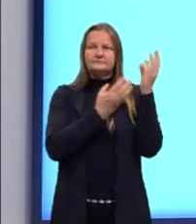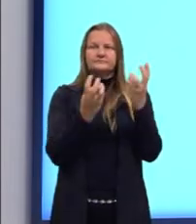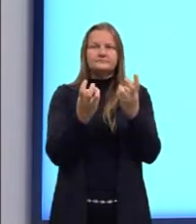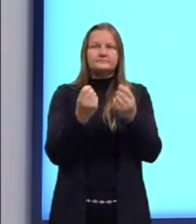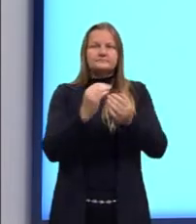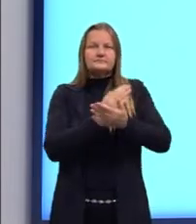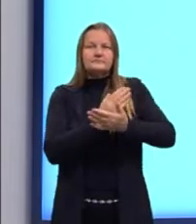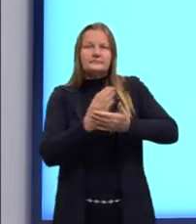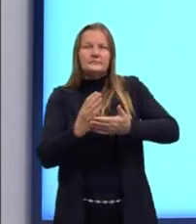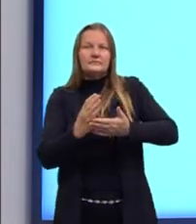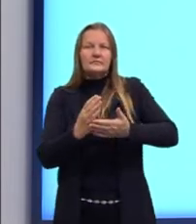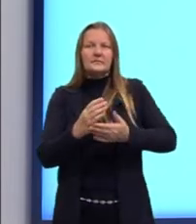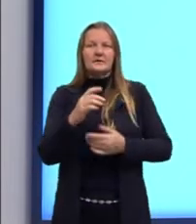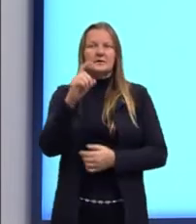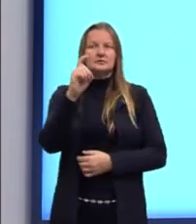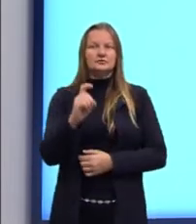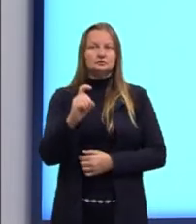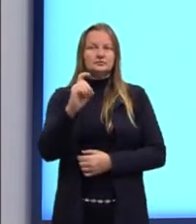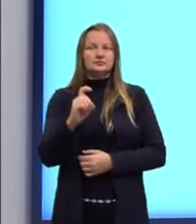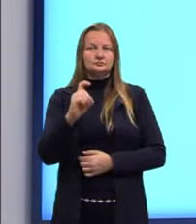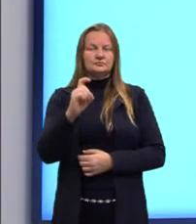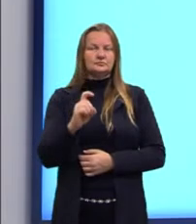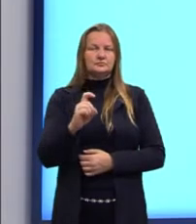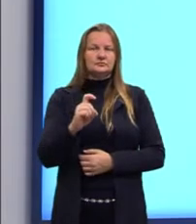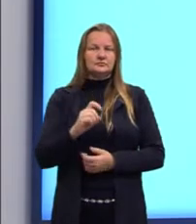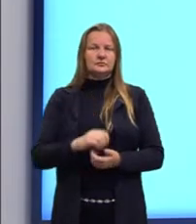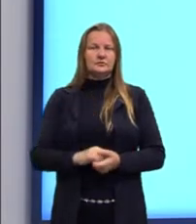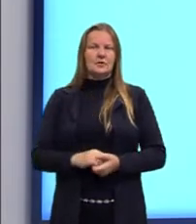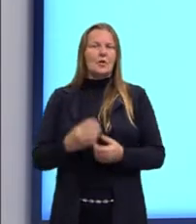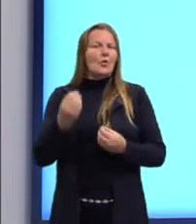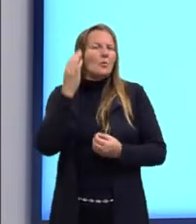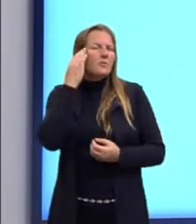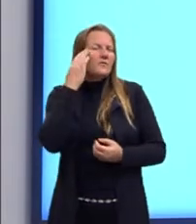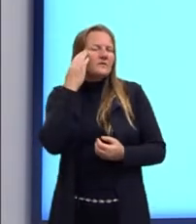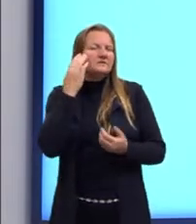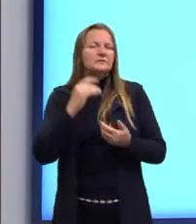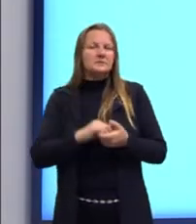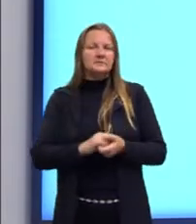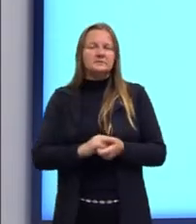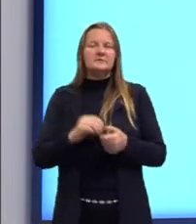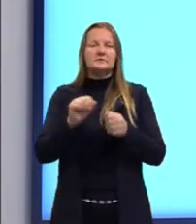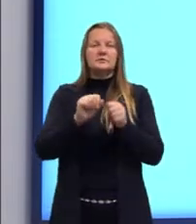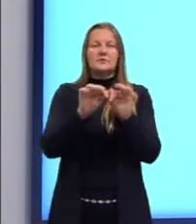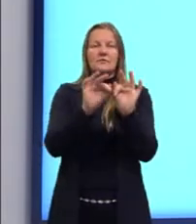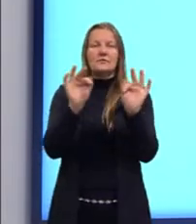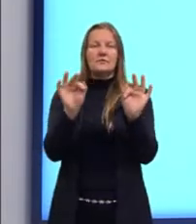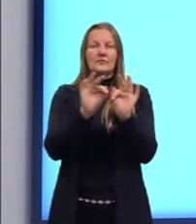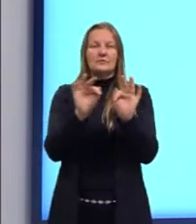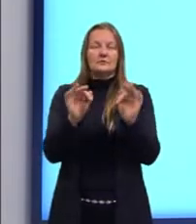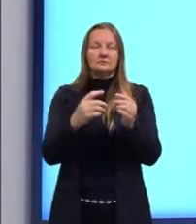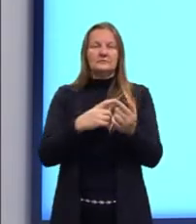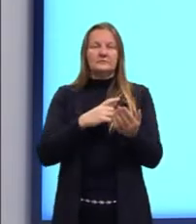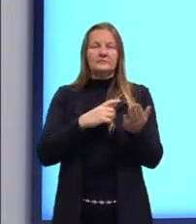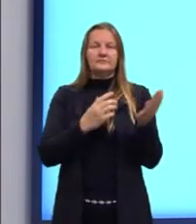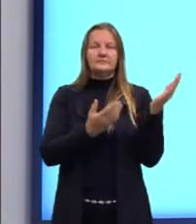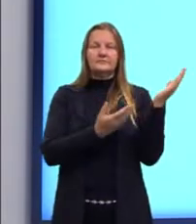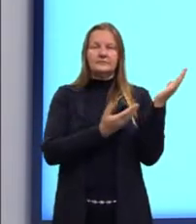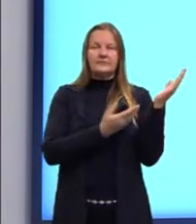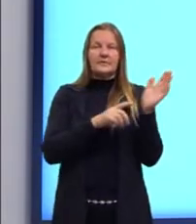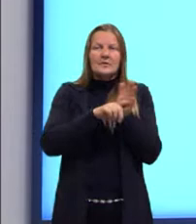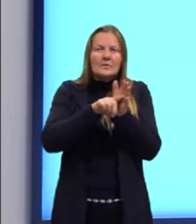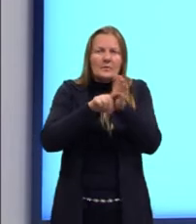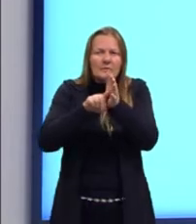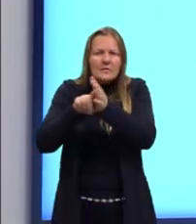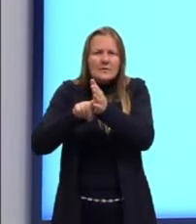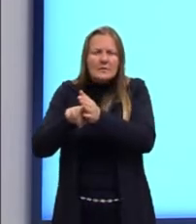bactérias era X. Então eu pensei o seguinte. Eu comecei a analisar, né, no momento ali,